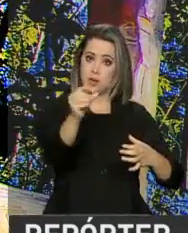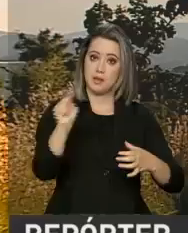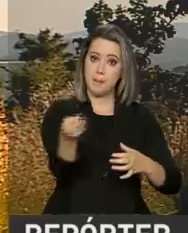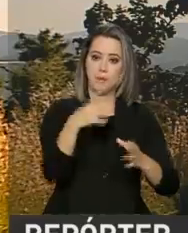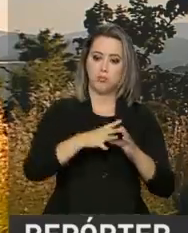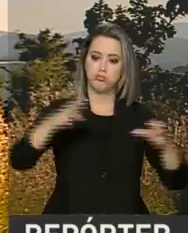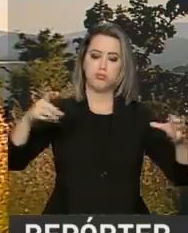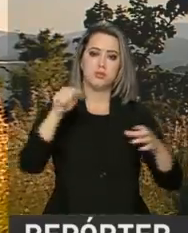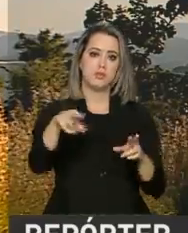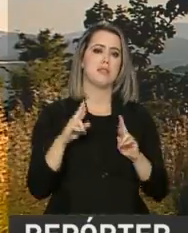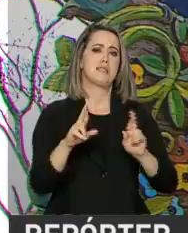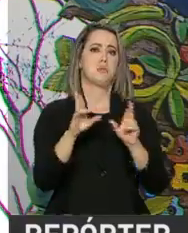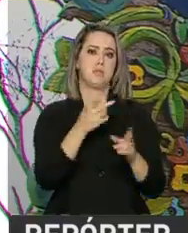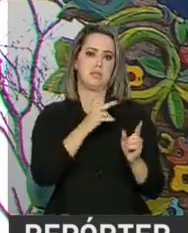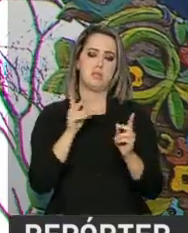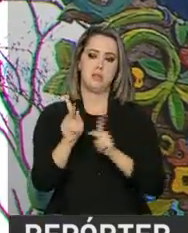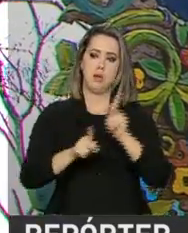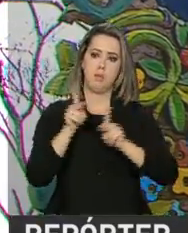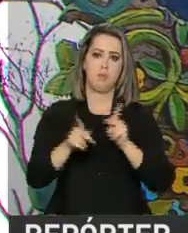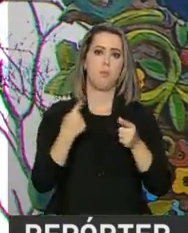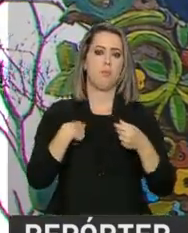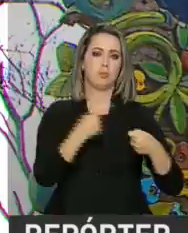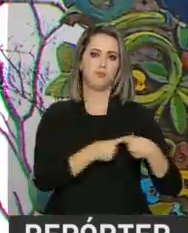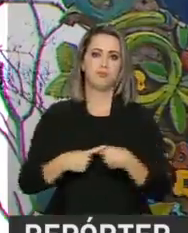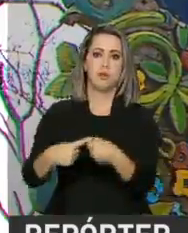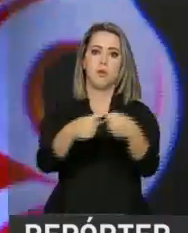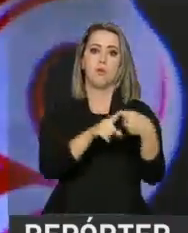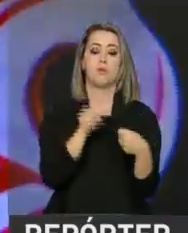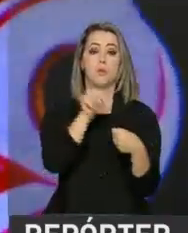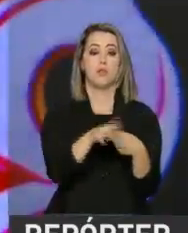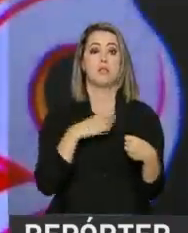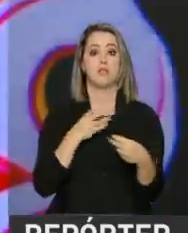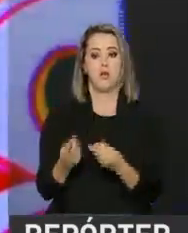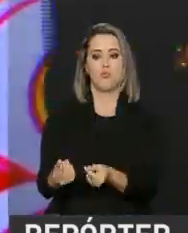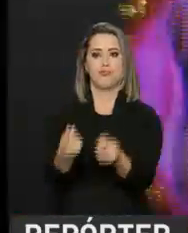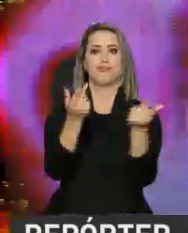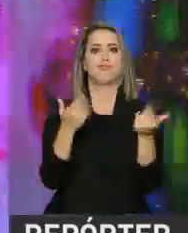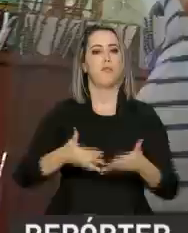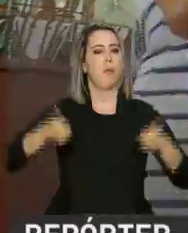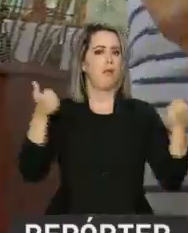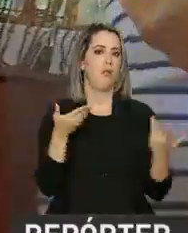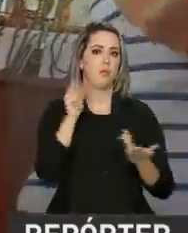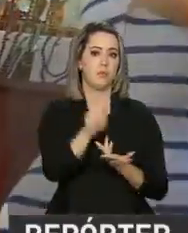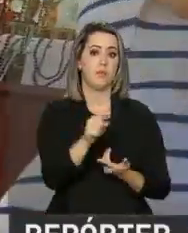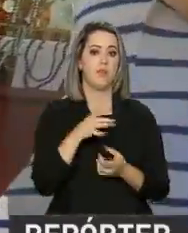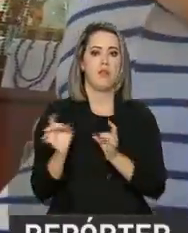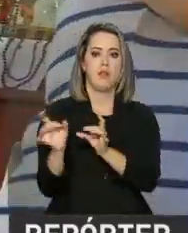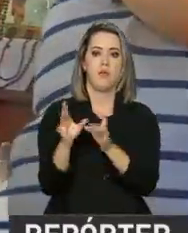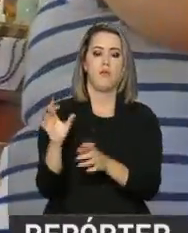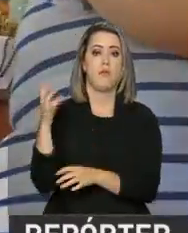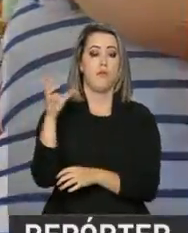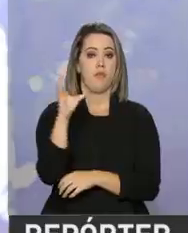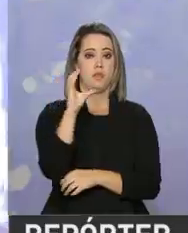cidades e povoados do entorno, como Alto Paraíso e São Jorge, é que os negócios melhorem. Essa comerciante de